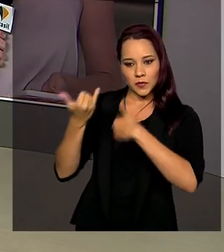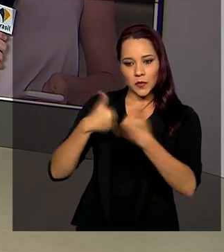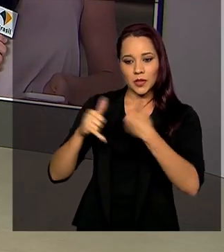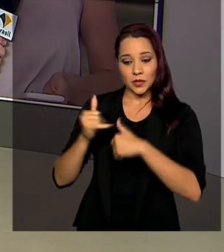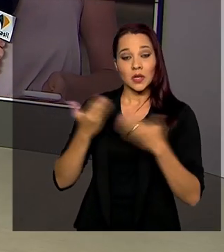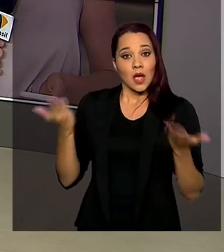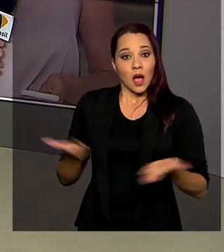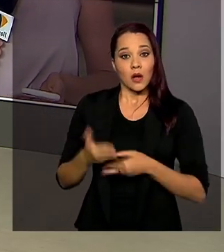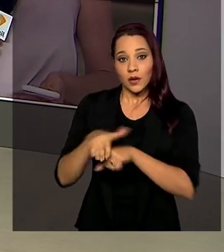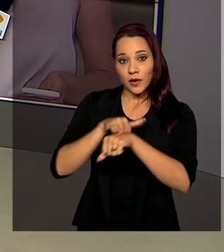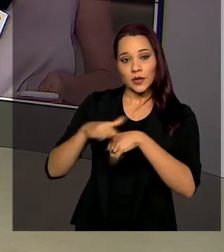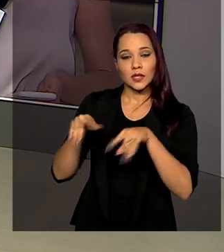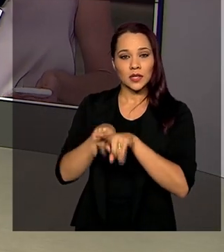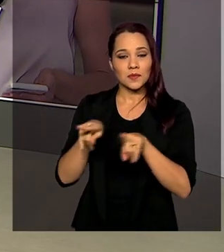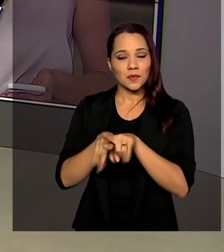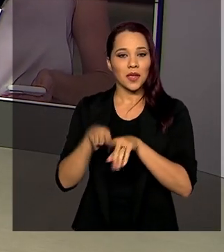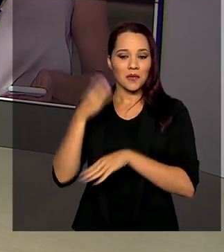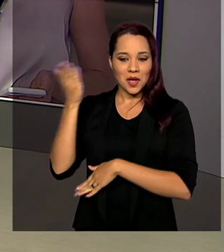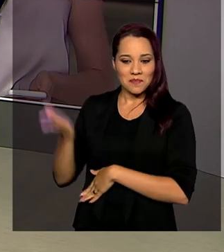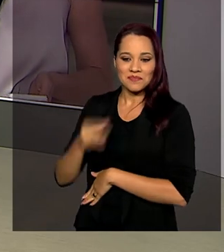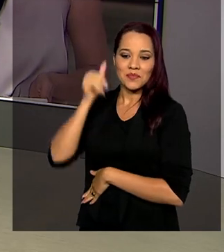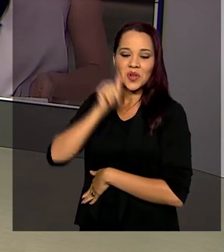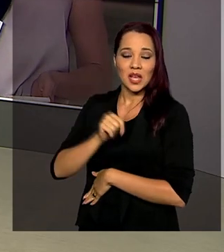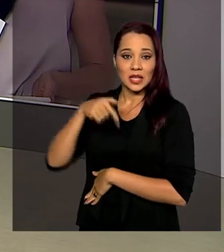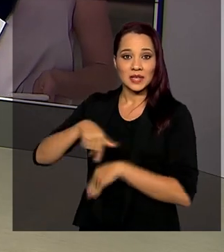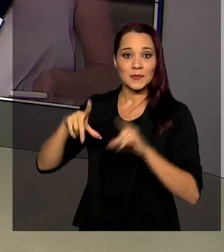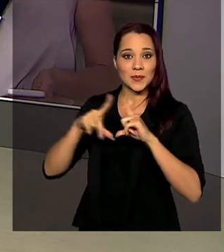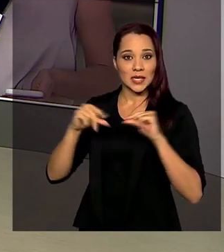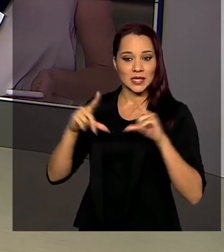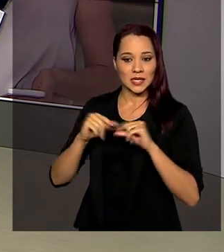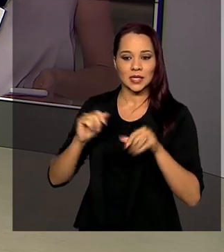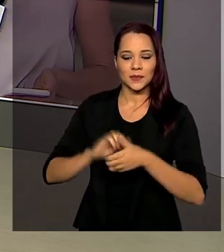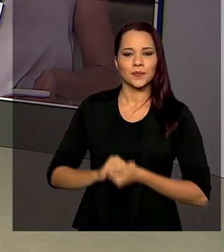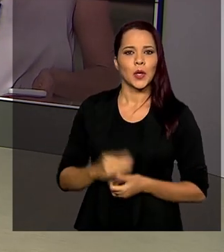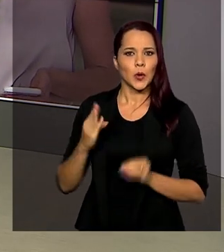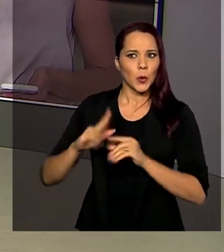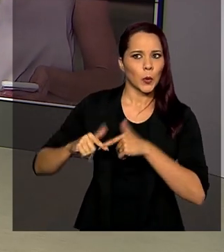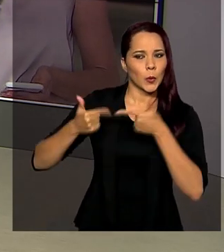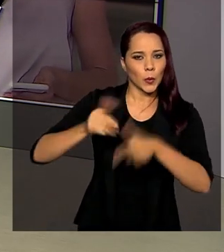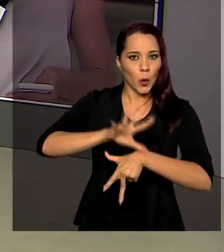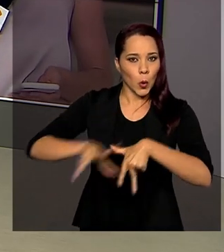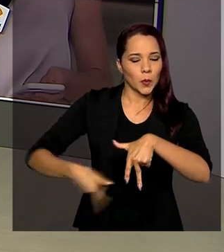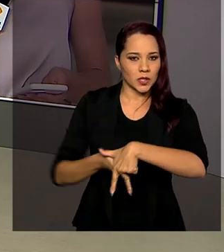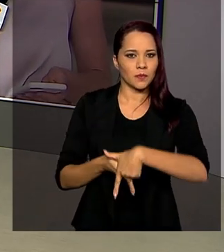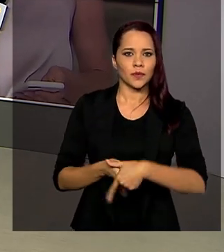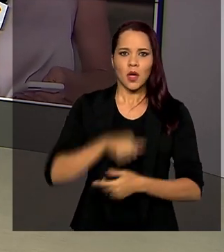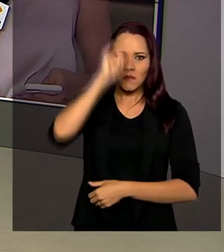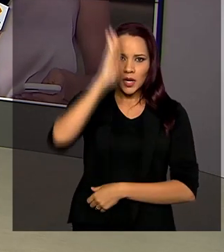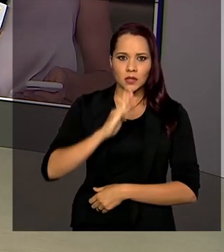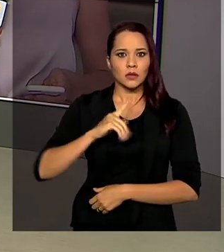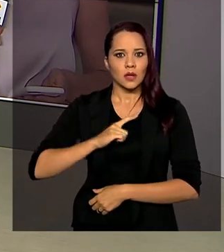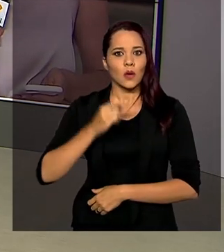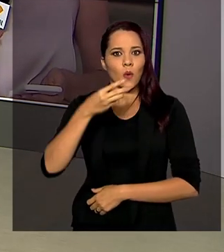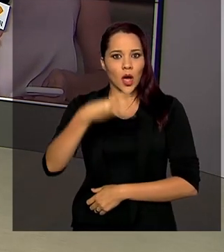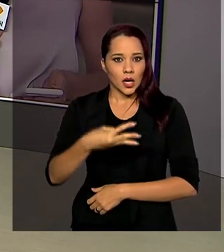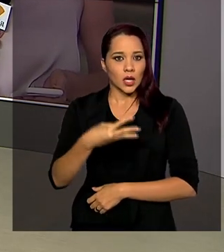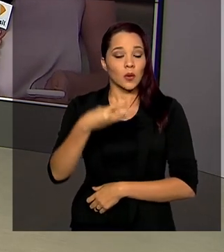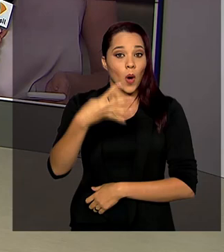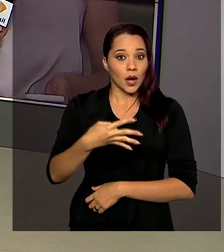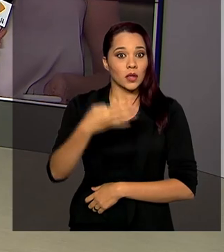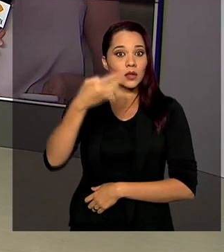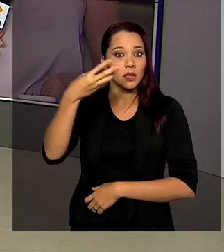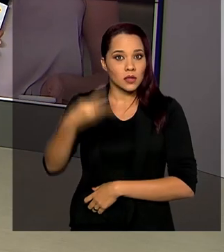e a gente vai conversar também com a Dani Popov, aqui em Brasília, sobre o combate à corrupção. O Brasil tem 43 delegacias